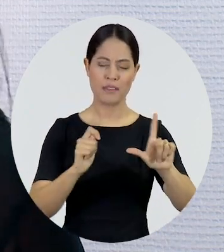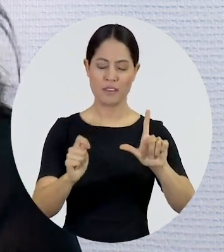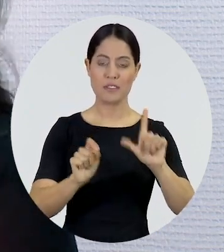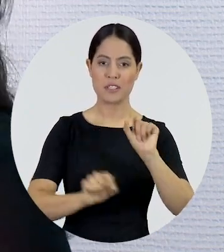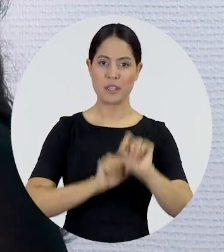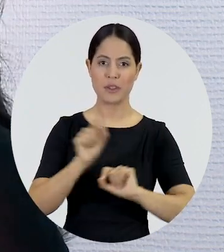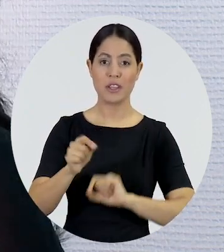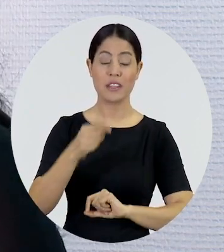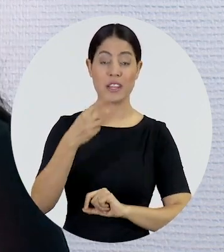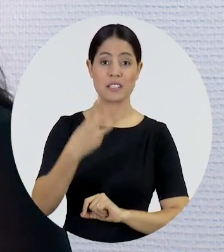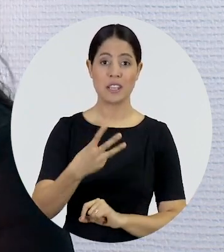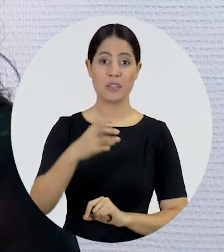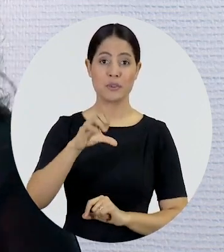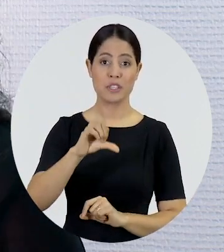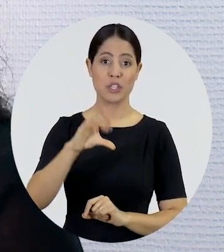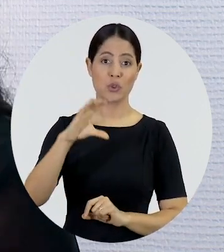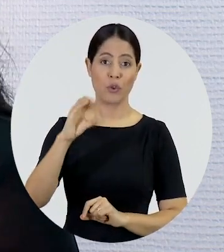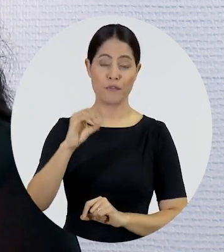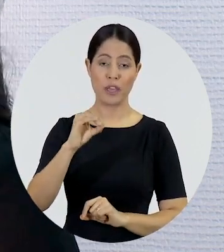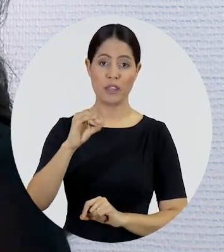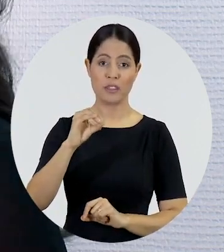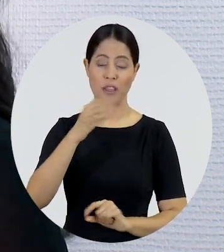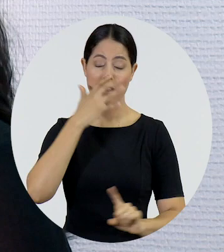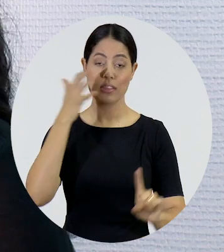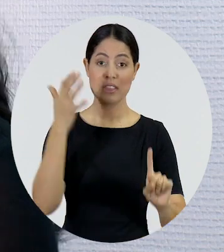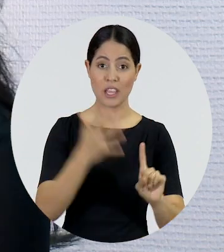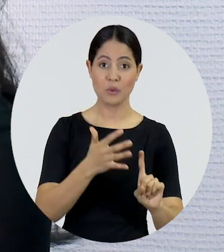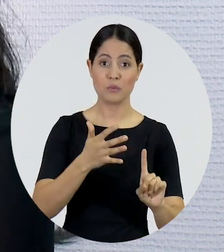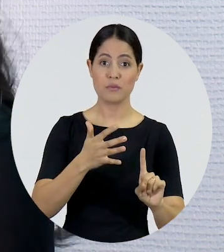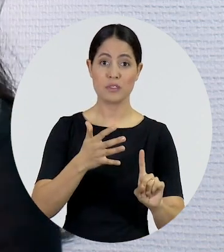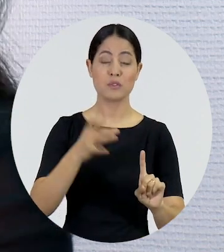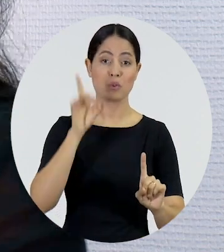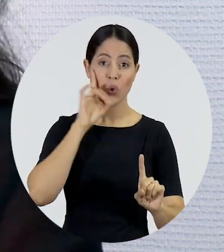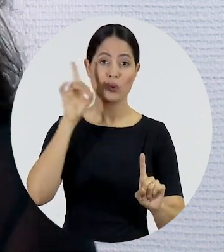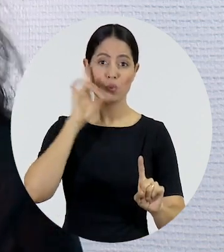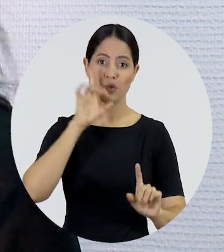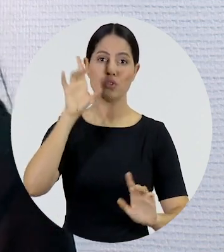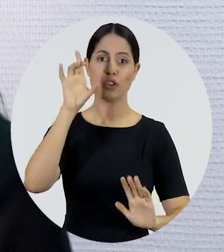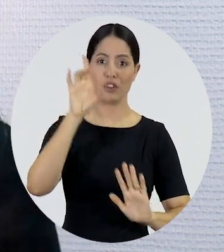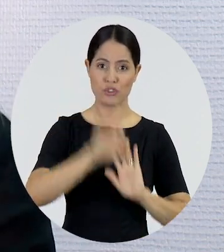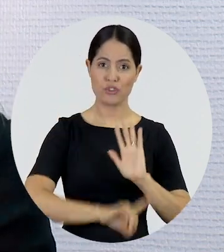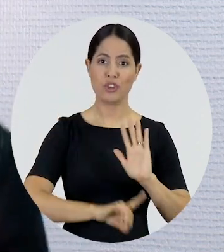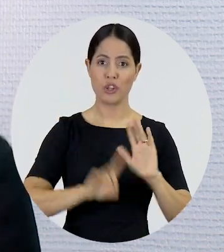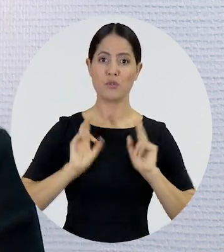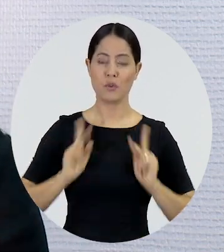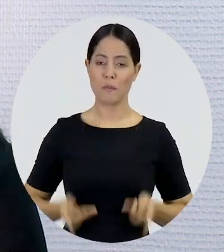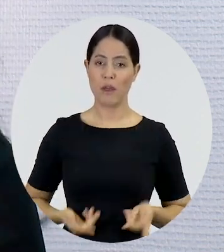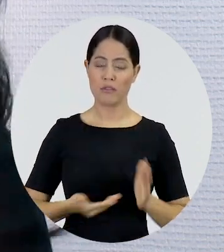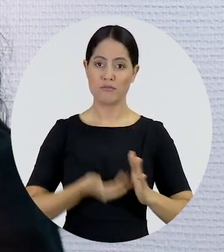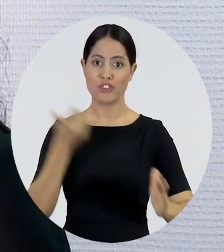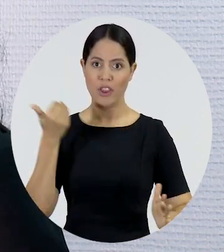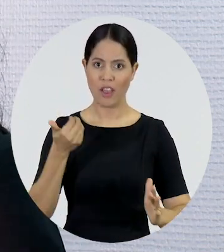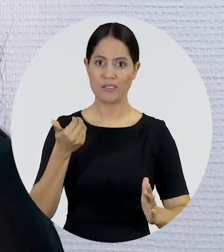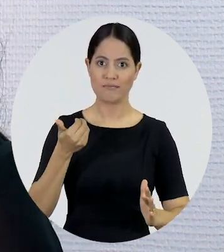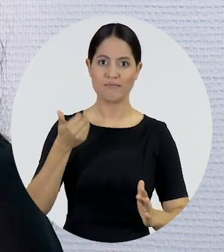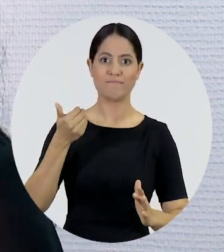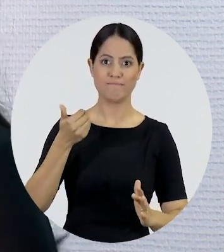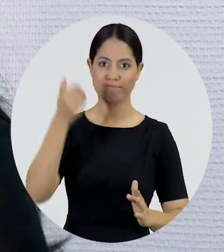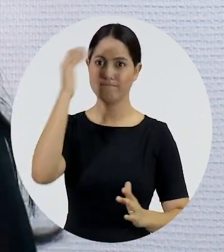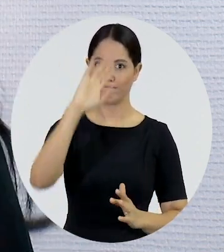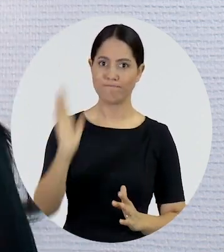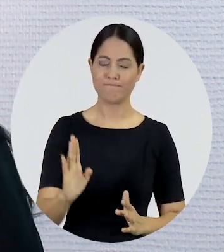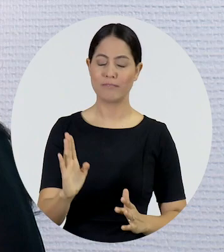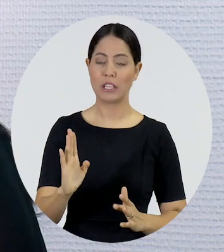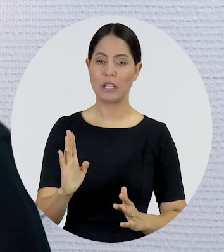Entrevista, o dado de 390 denúncias de violações de direitos humanos por dia aqui no Brasil.